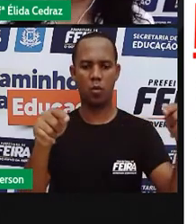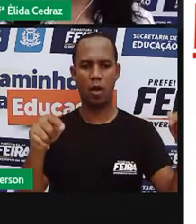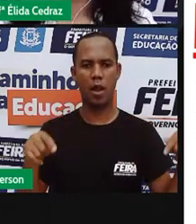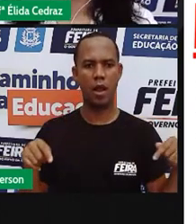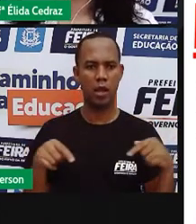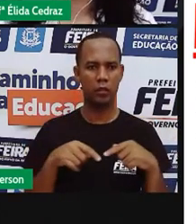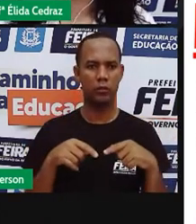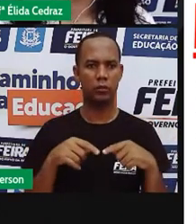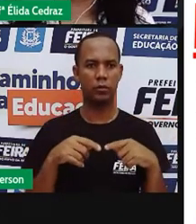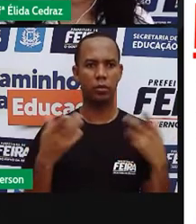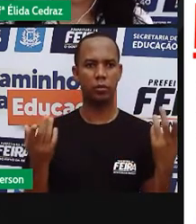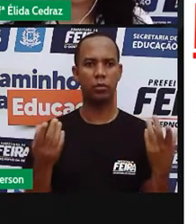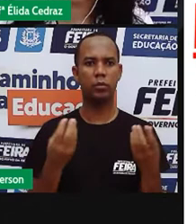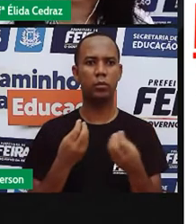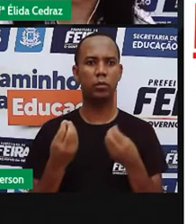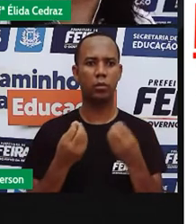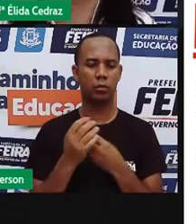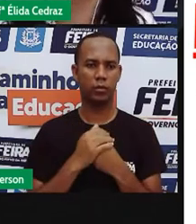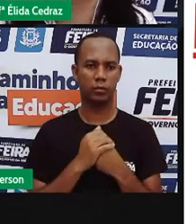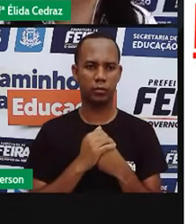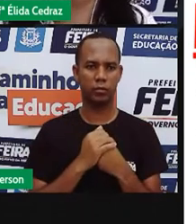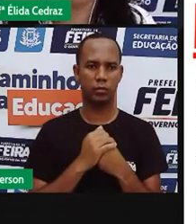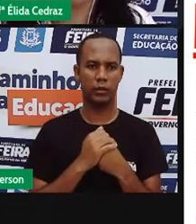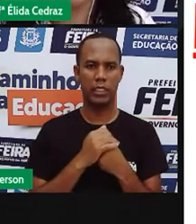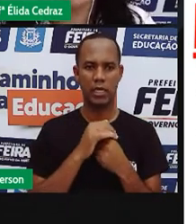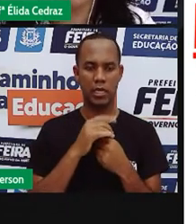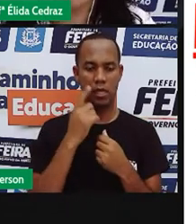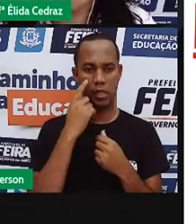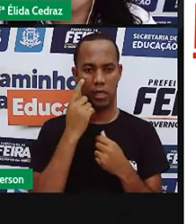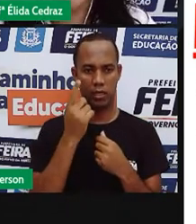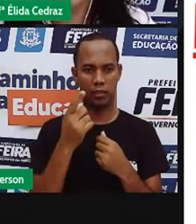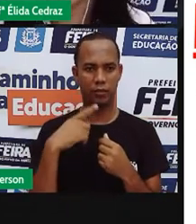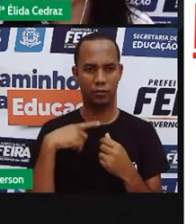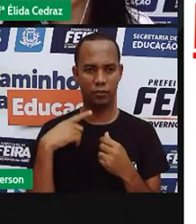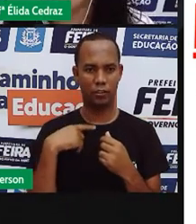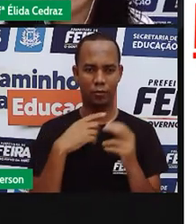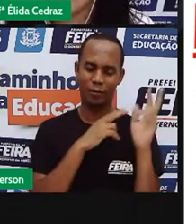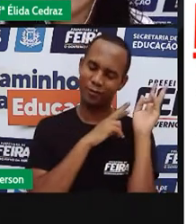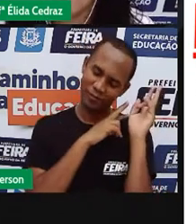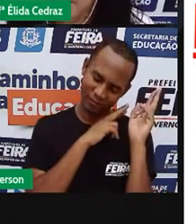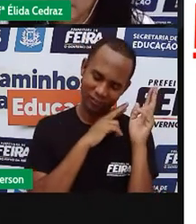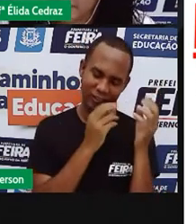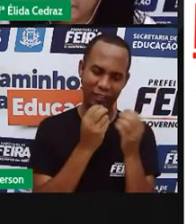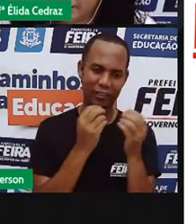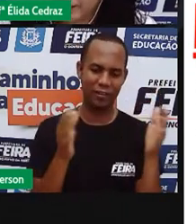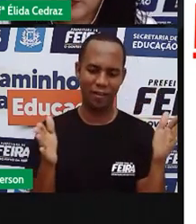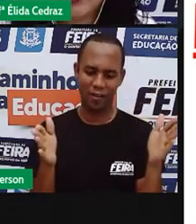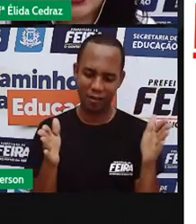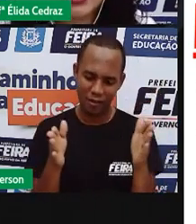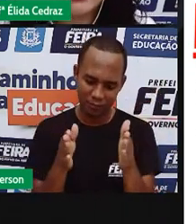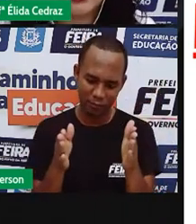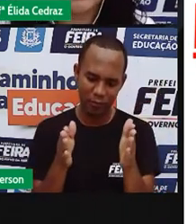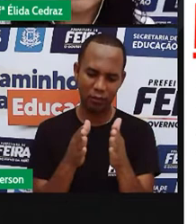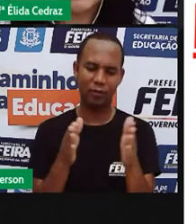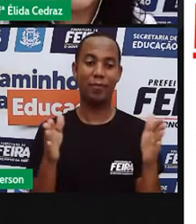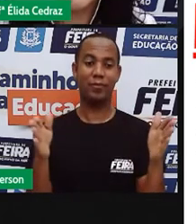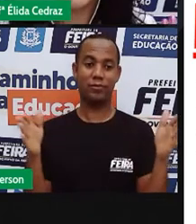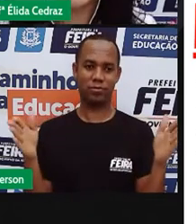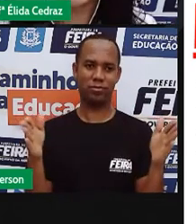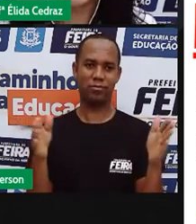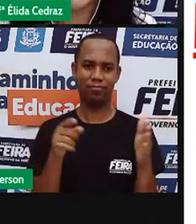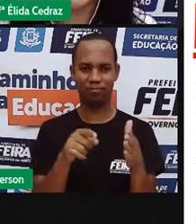Que eles aumentavam e diminuíam conforme o nosso tamanho. Então,